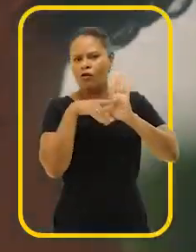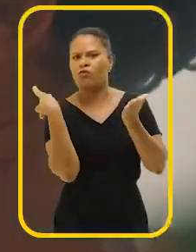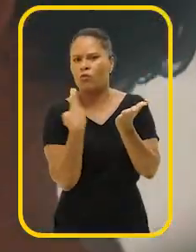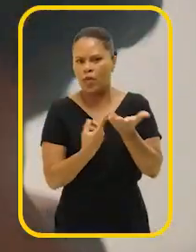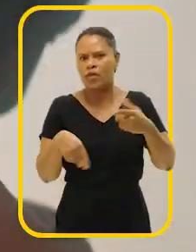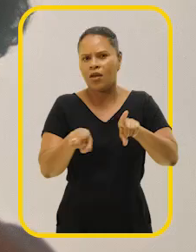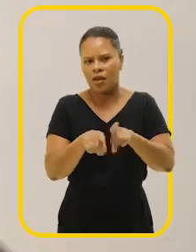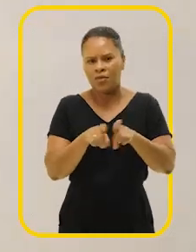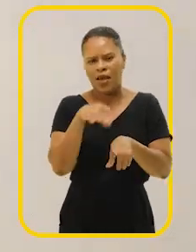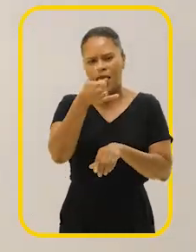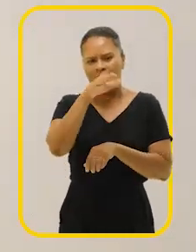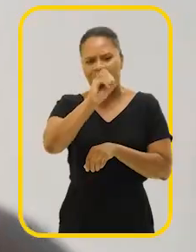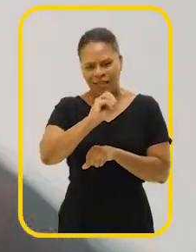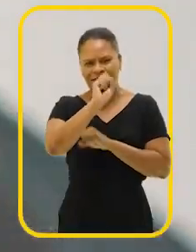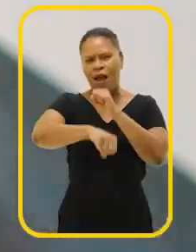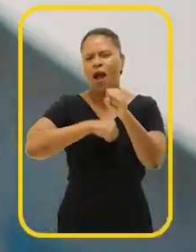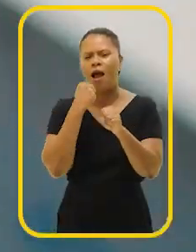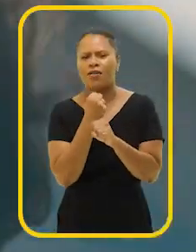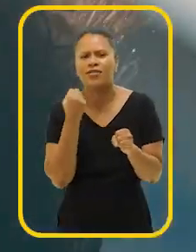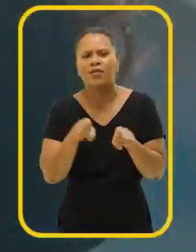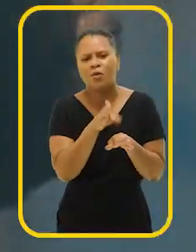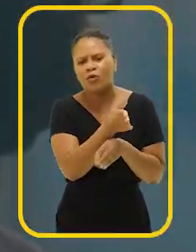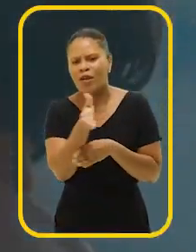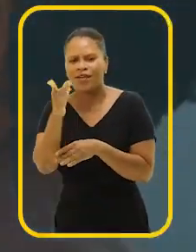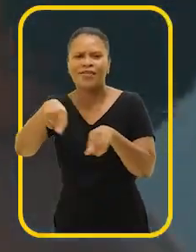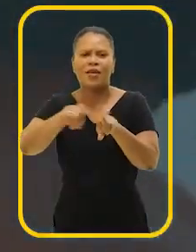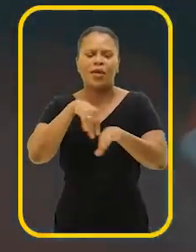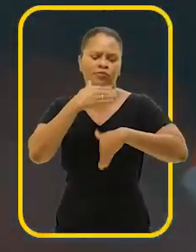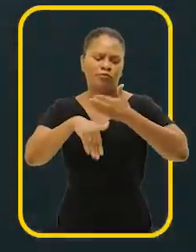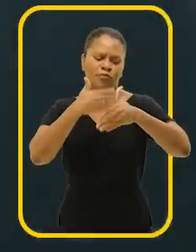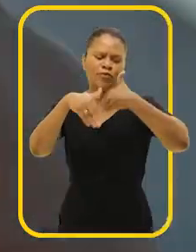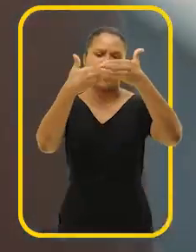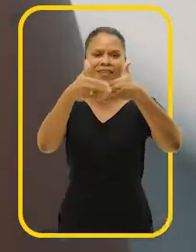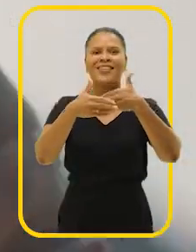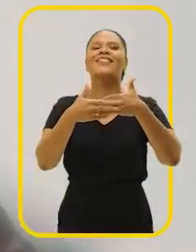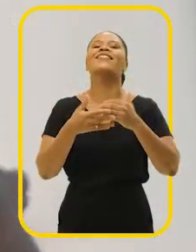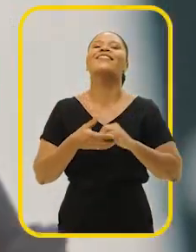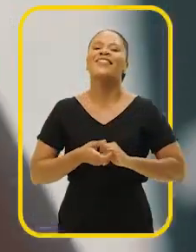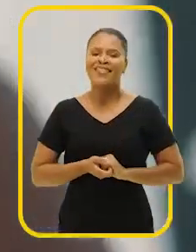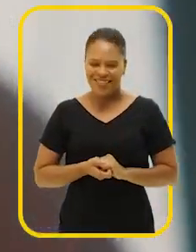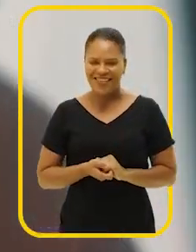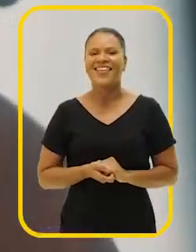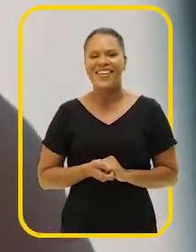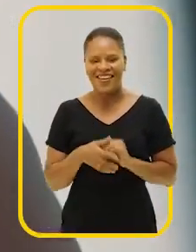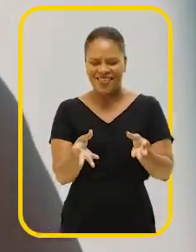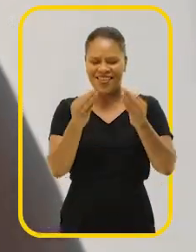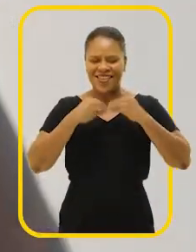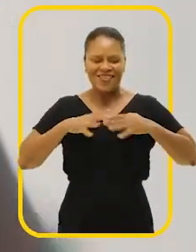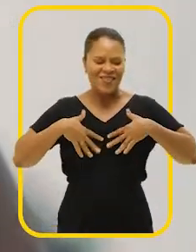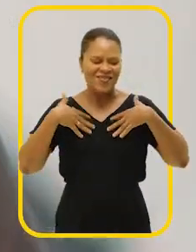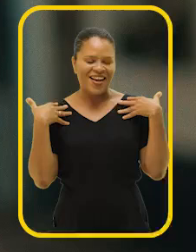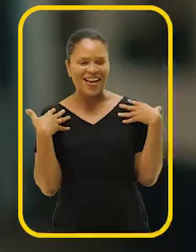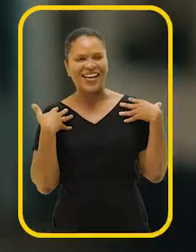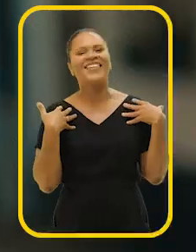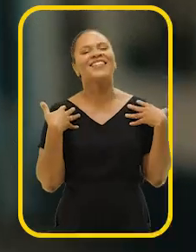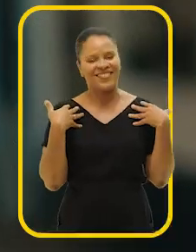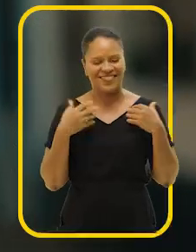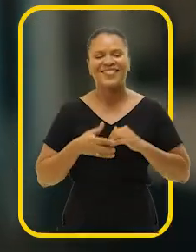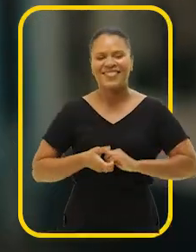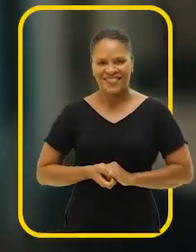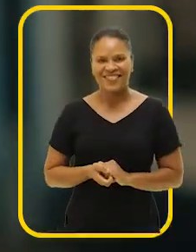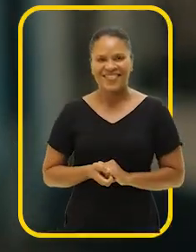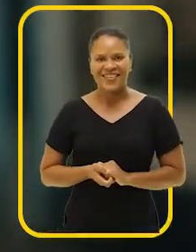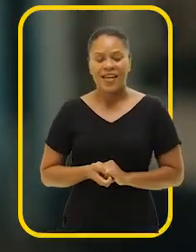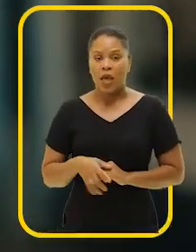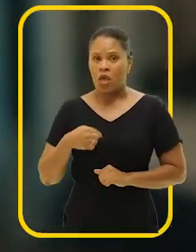a 10 anos, nossos filhos vão estar por aí, desenvolvidos, nos dando muito mais orgulho do que eles já dão. Eu fiquei sem